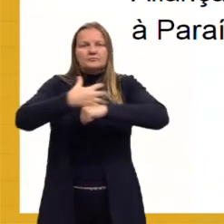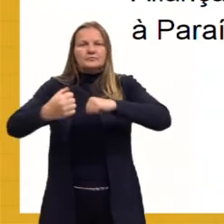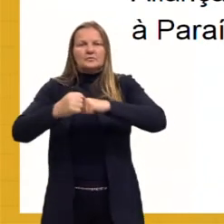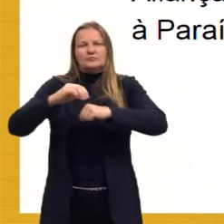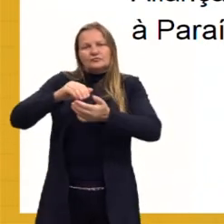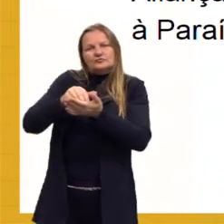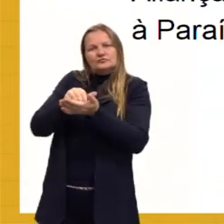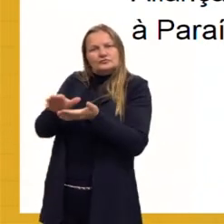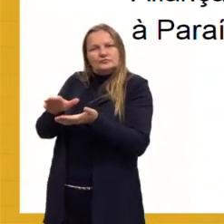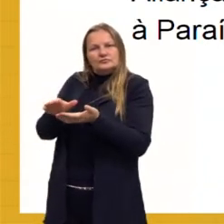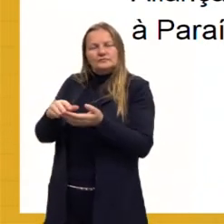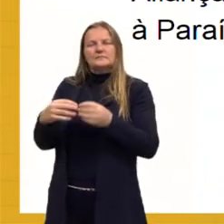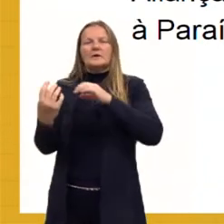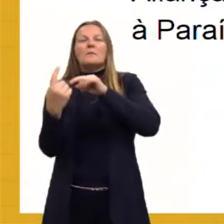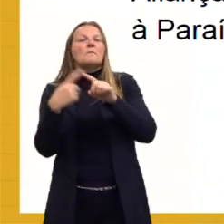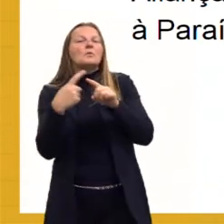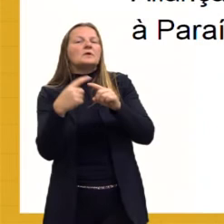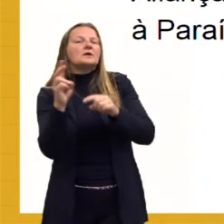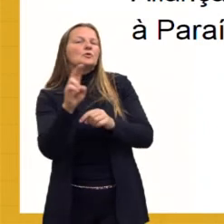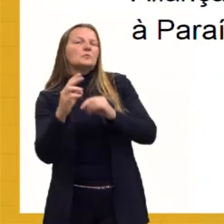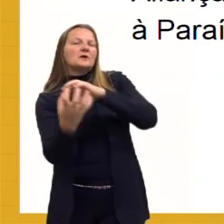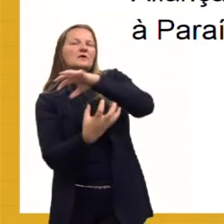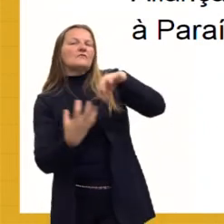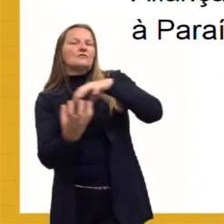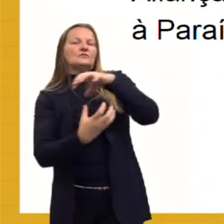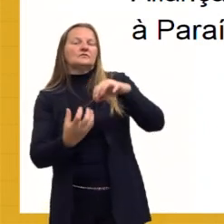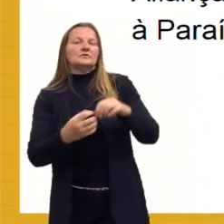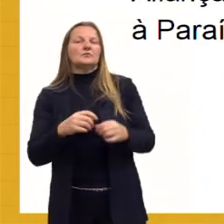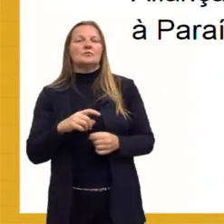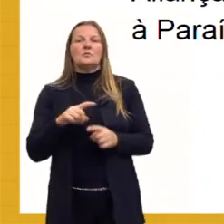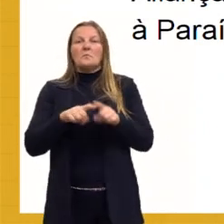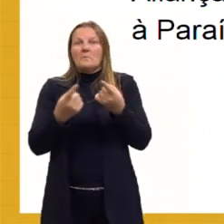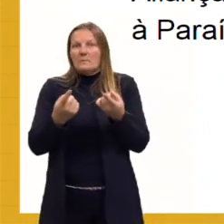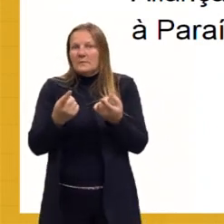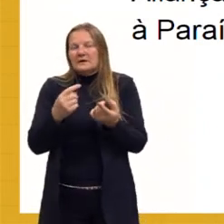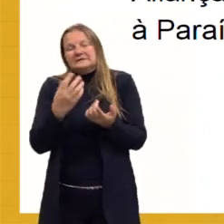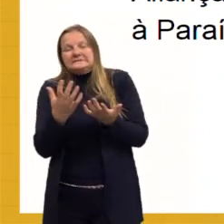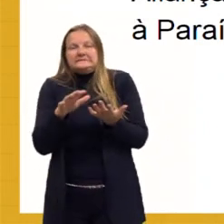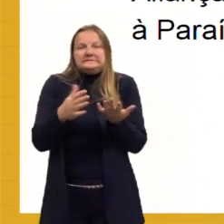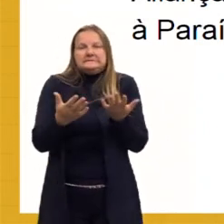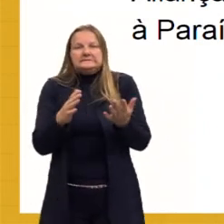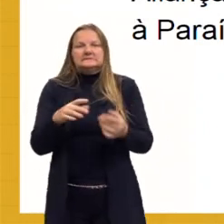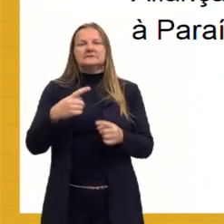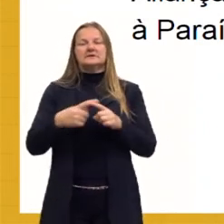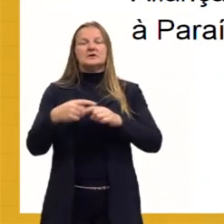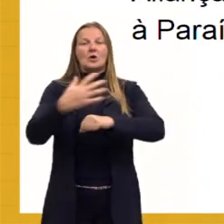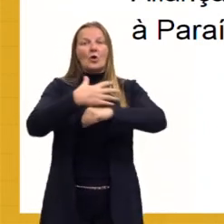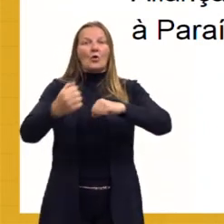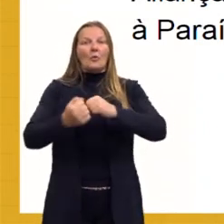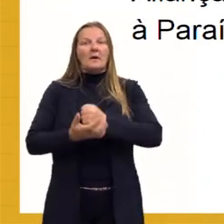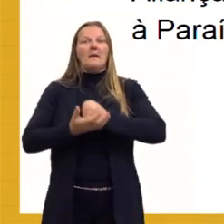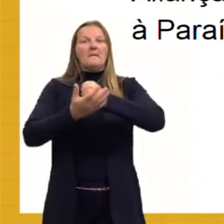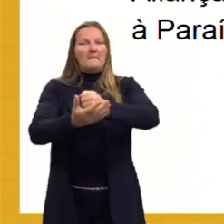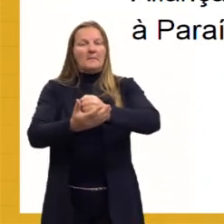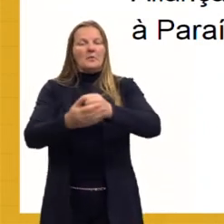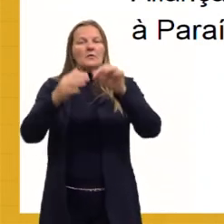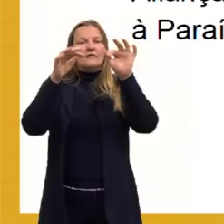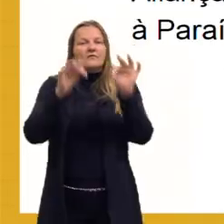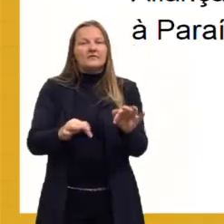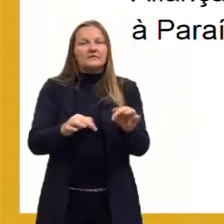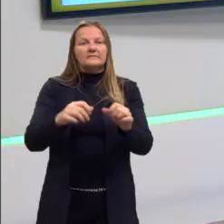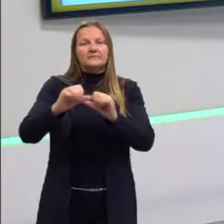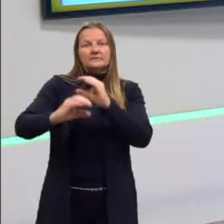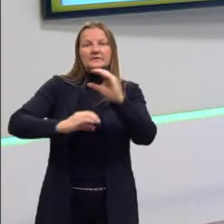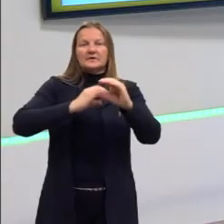Então, por que a gente chama isso de revolução? Porque, bem ou mal, esse golpe, ele ajudou a encerrar um